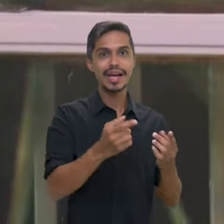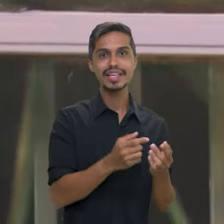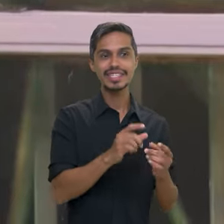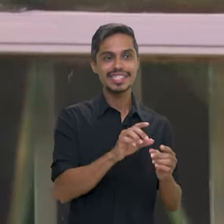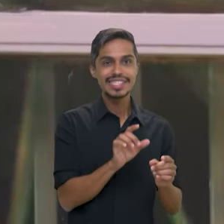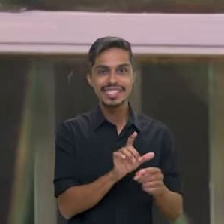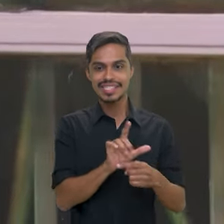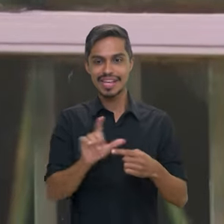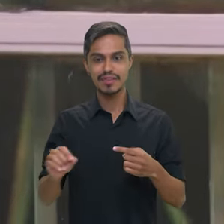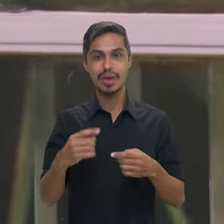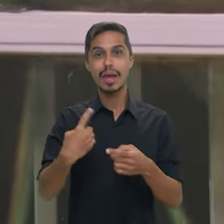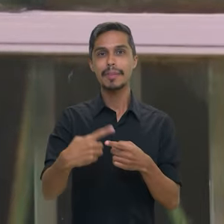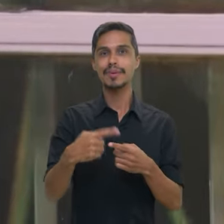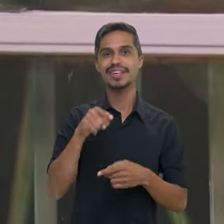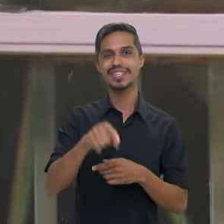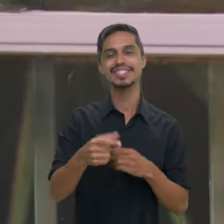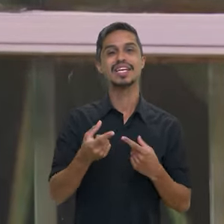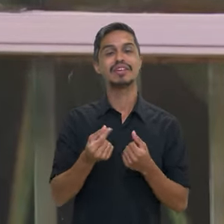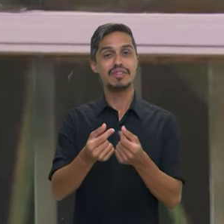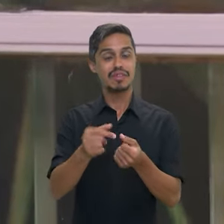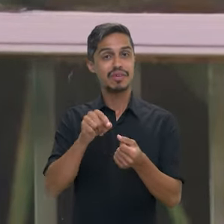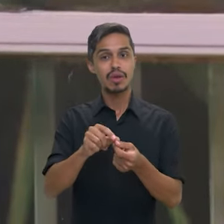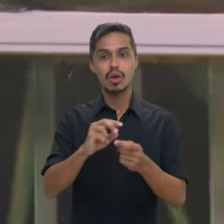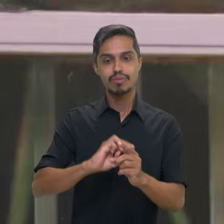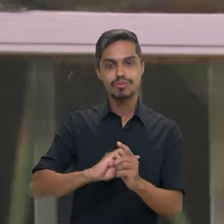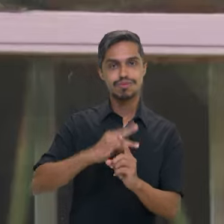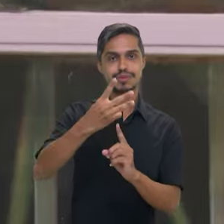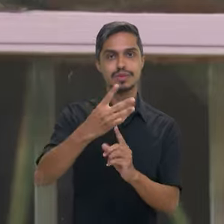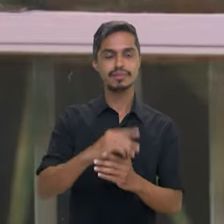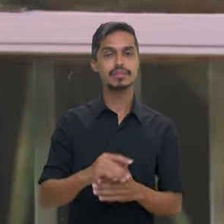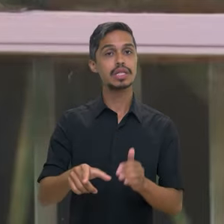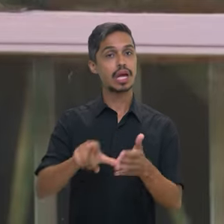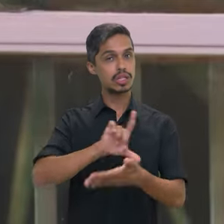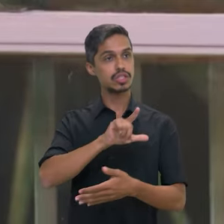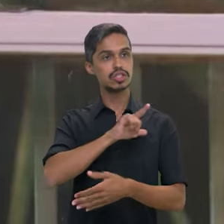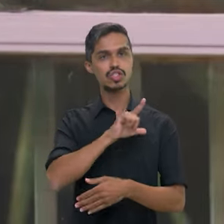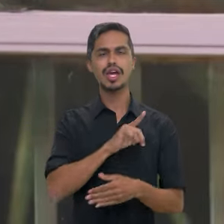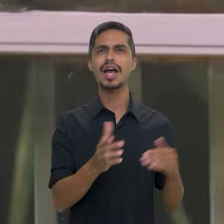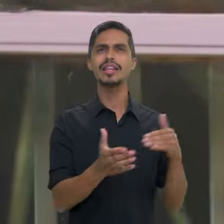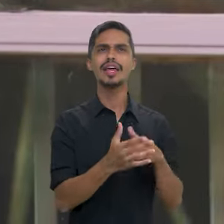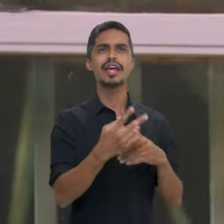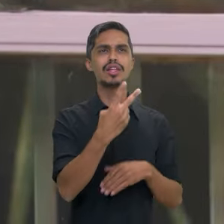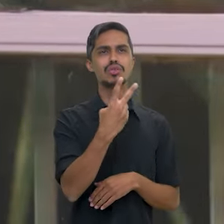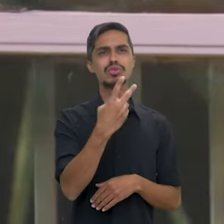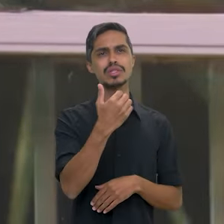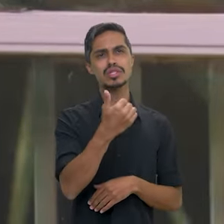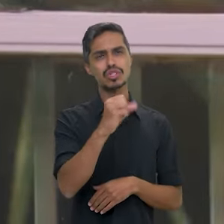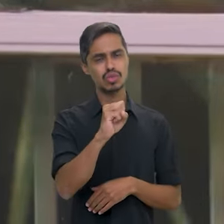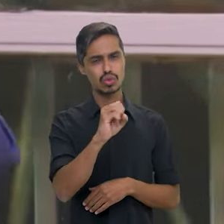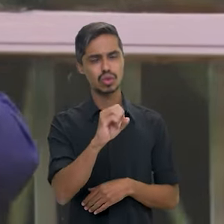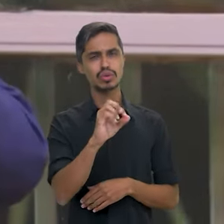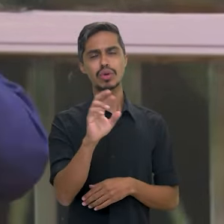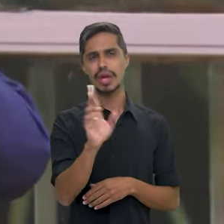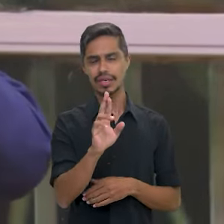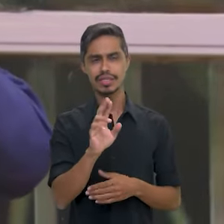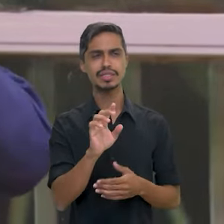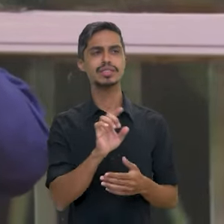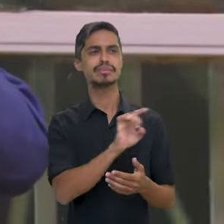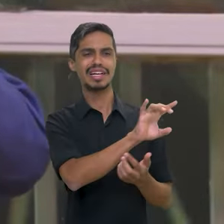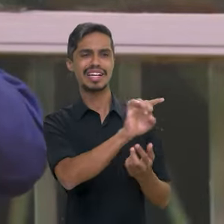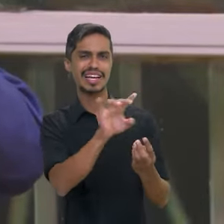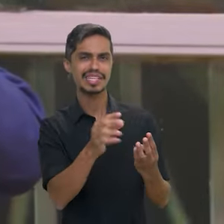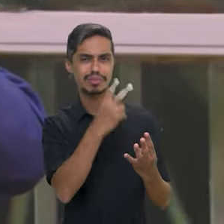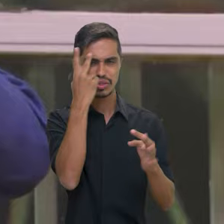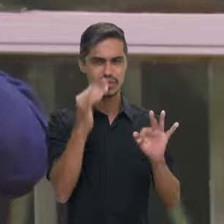triplicar a renda daquela família. Ela tinha um per capita de até 218 reais e